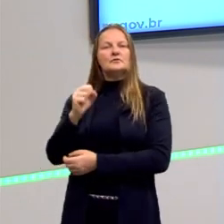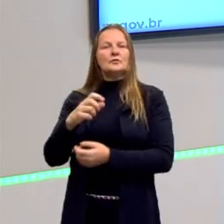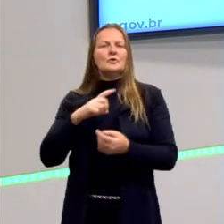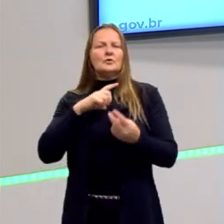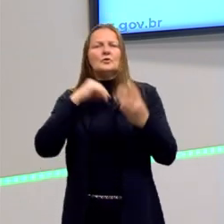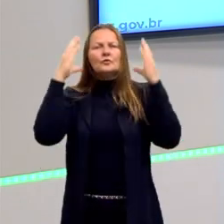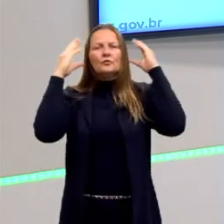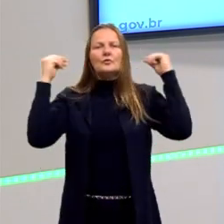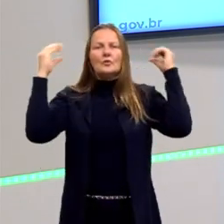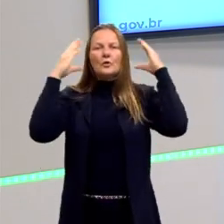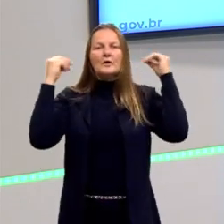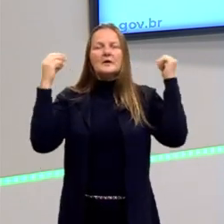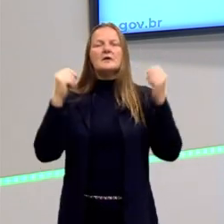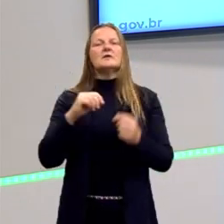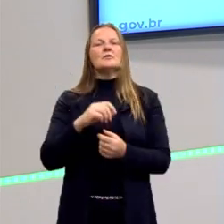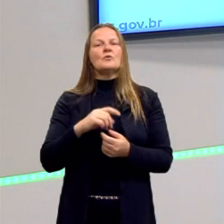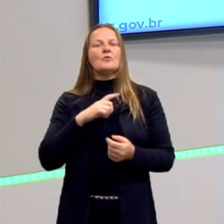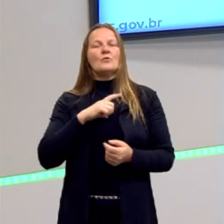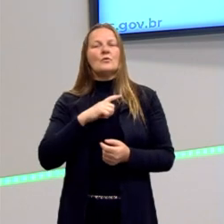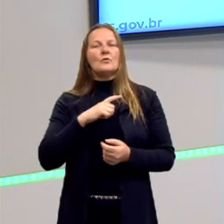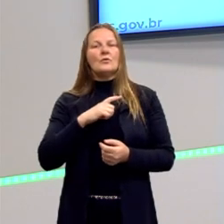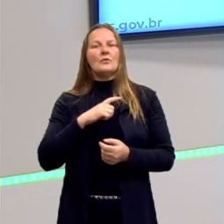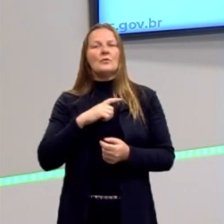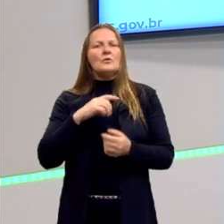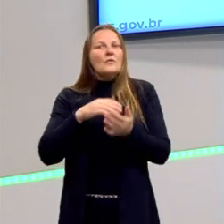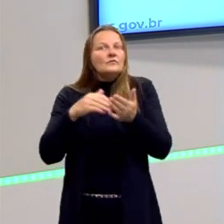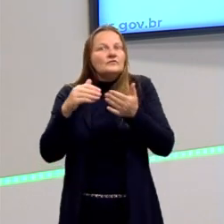Hegel, né? São os caras da filosofia moderna.